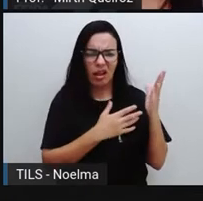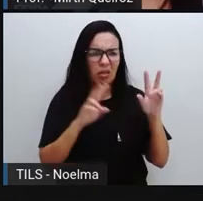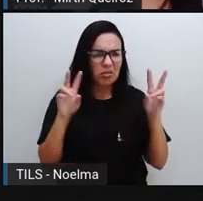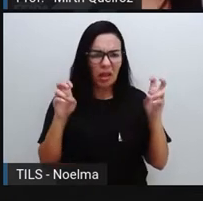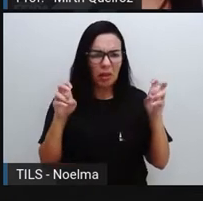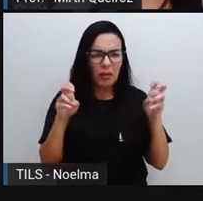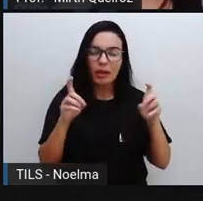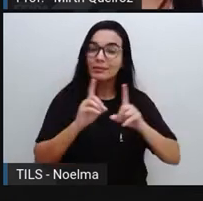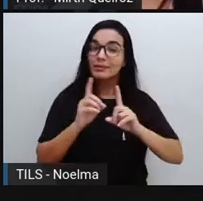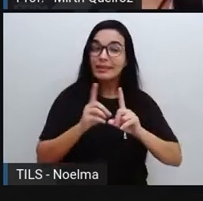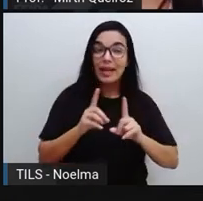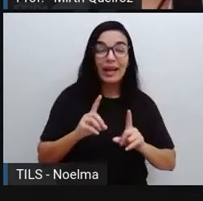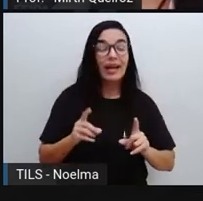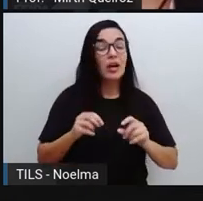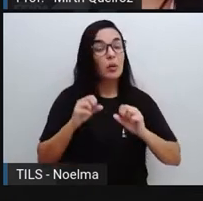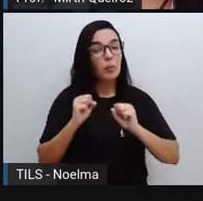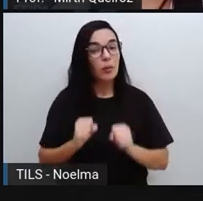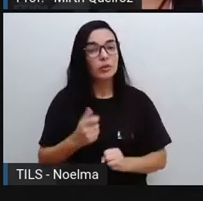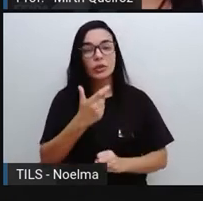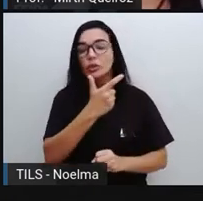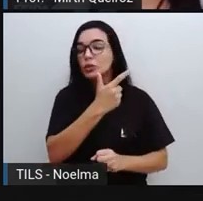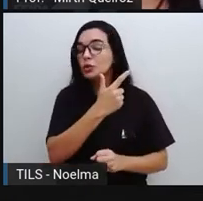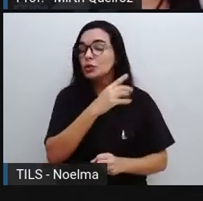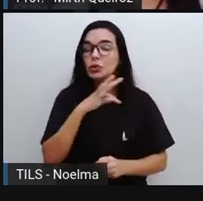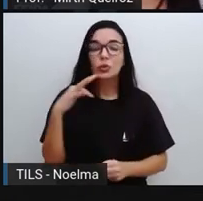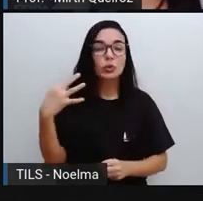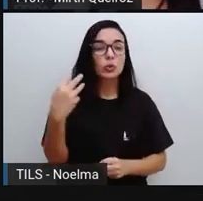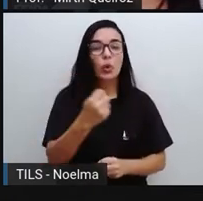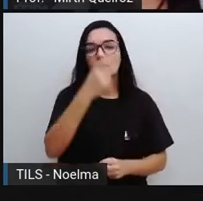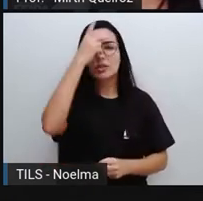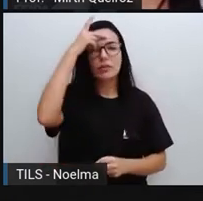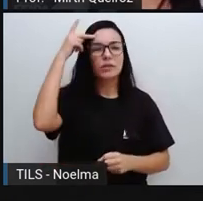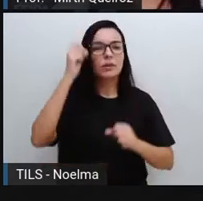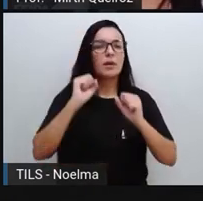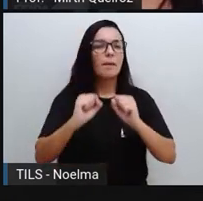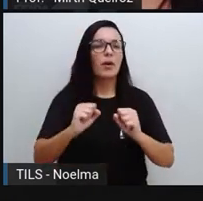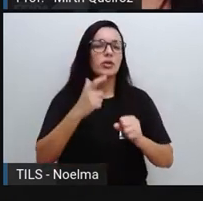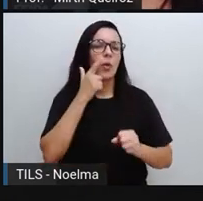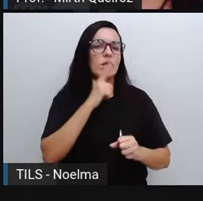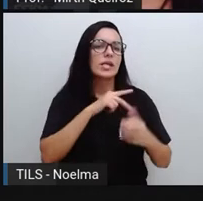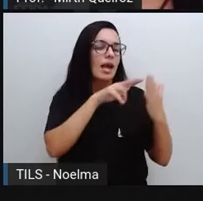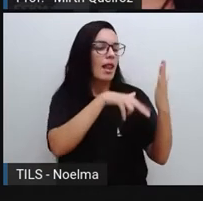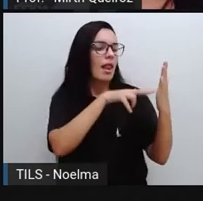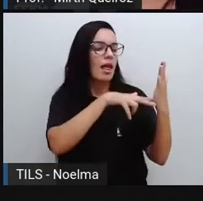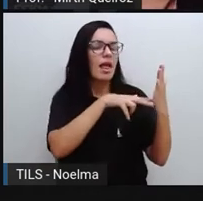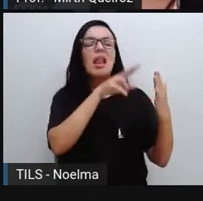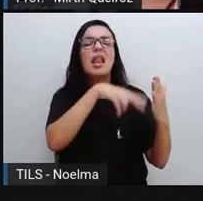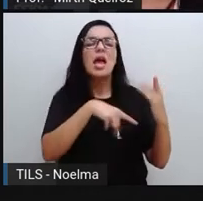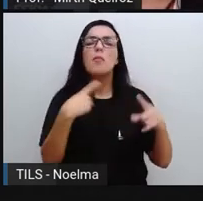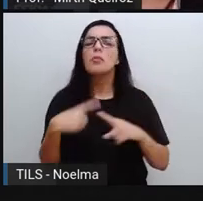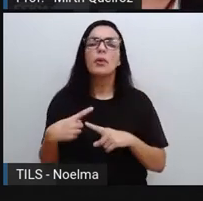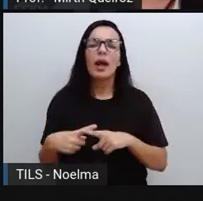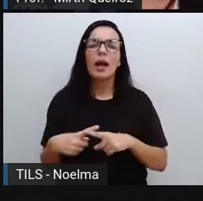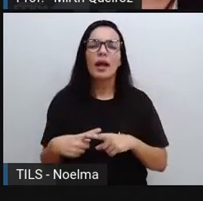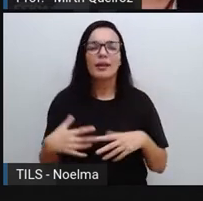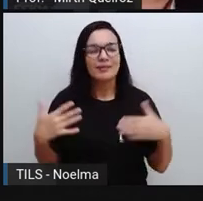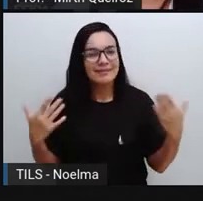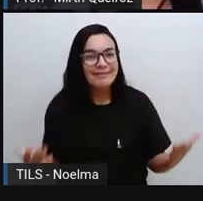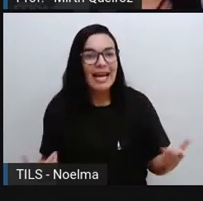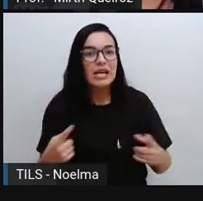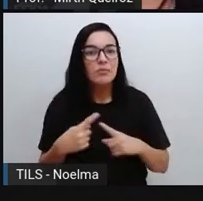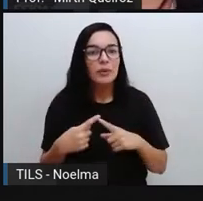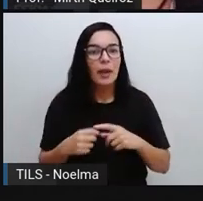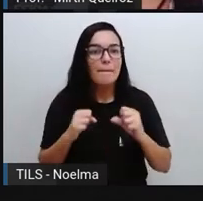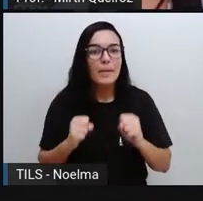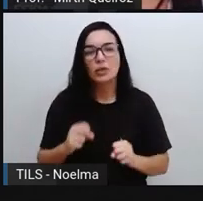Não, né? E todo mundo pode ler, uma pessoa leiga pode ler. E ler para quê? Para que a gente possa aprender, conhecer